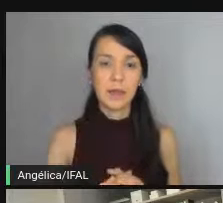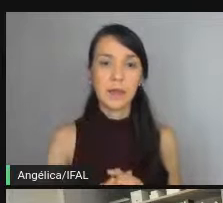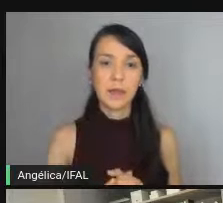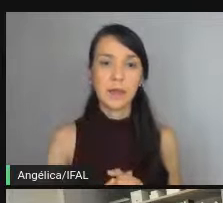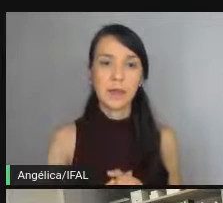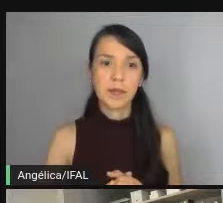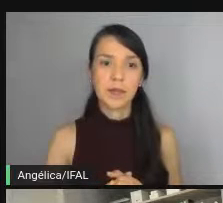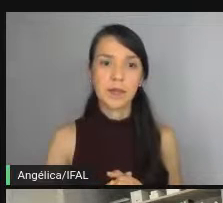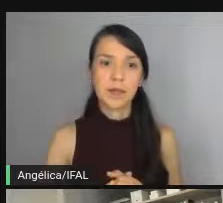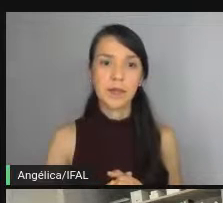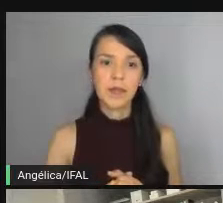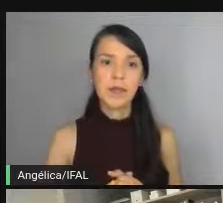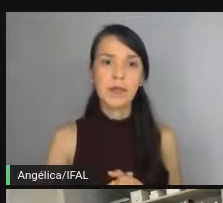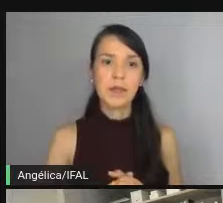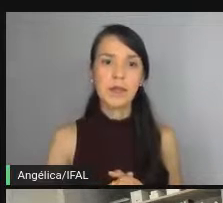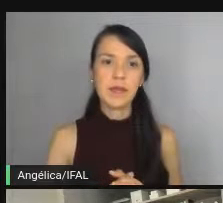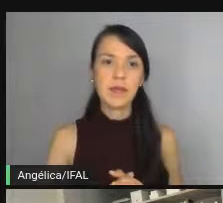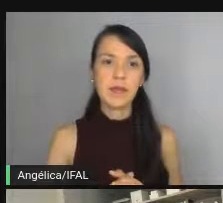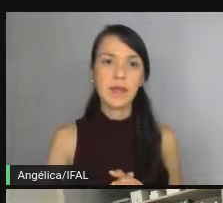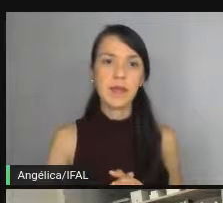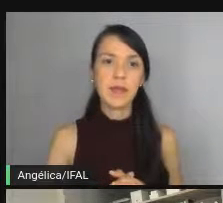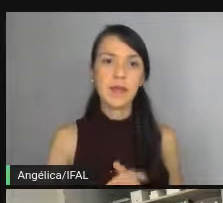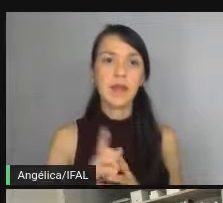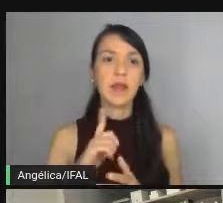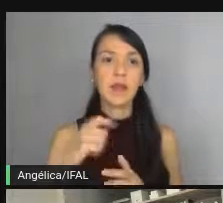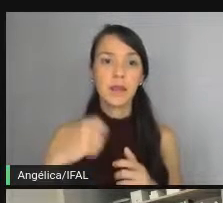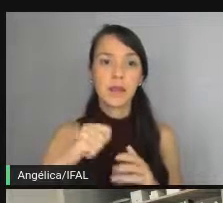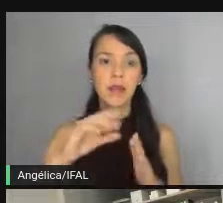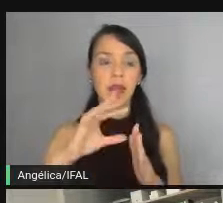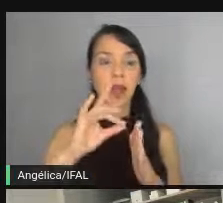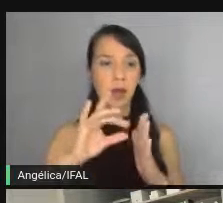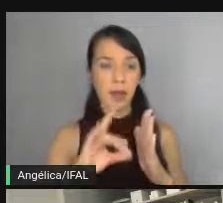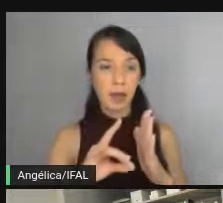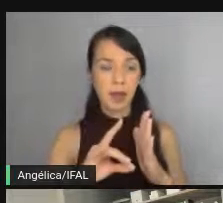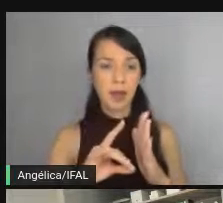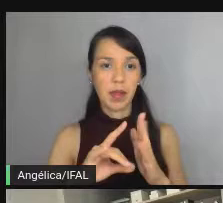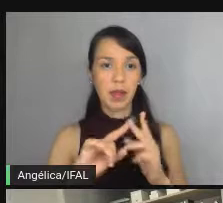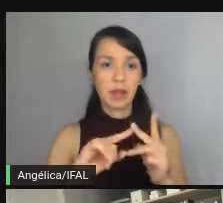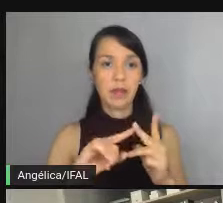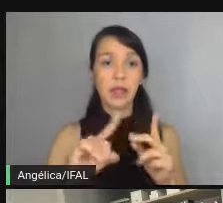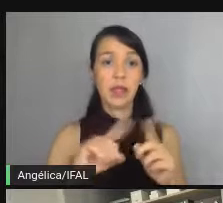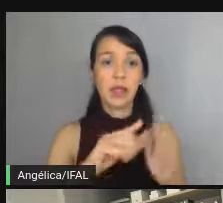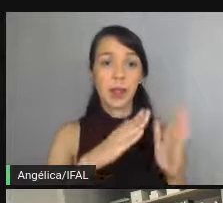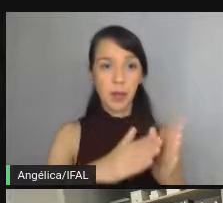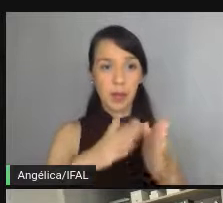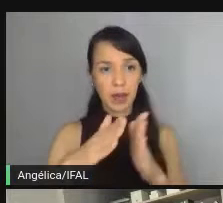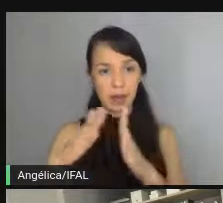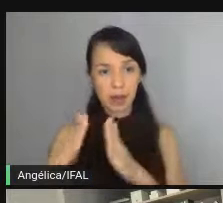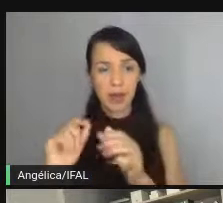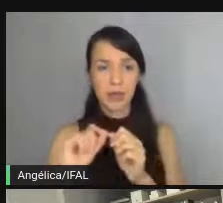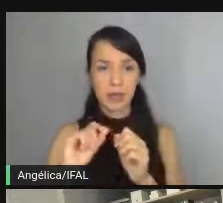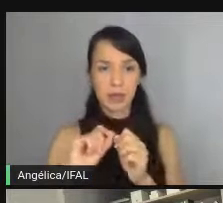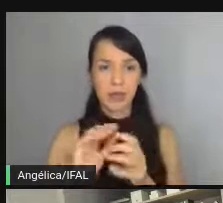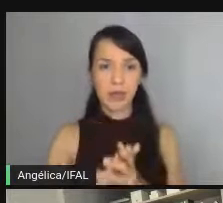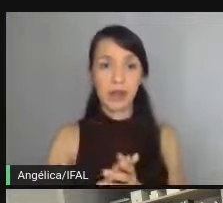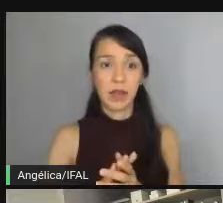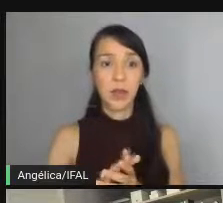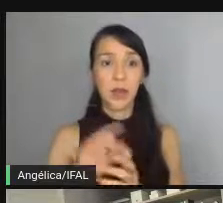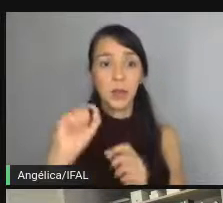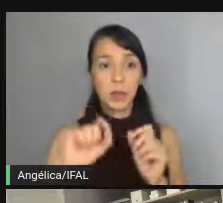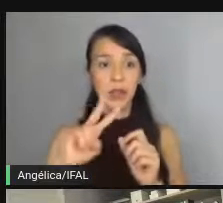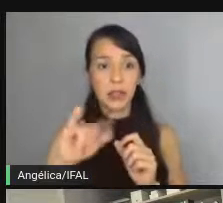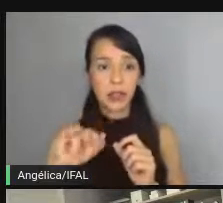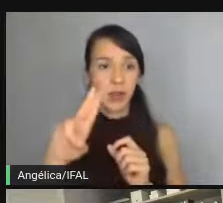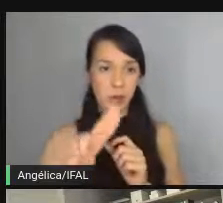Então, a gente vai ter que mapear de alguma forma o passo a passo que vai ser feito, o que a gente vai